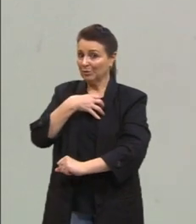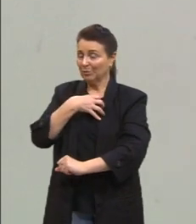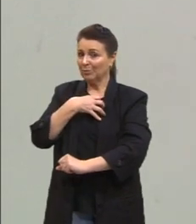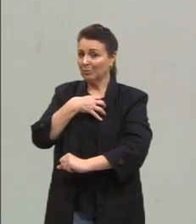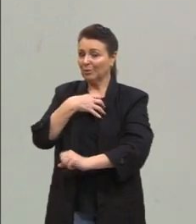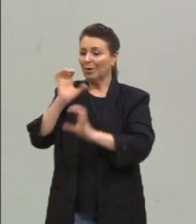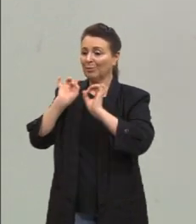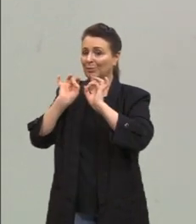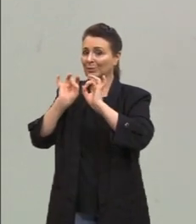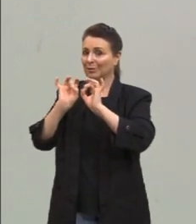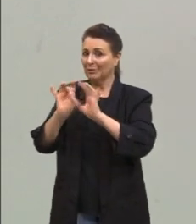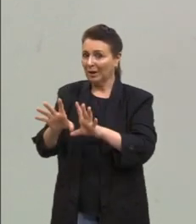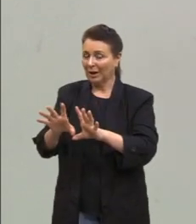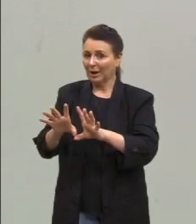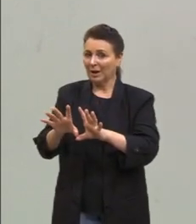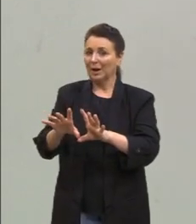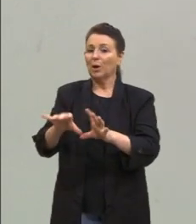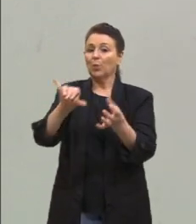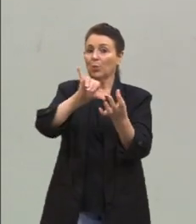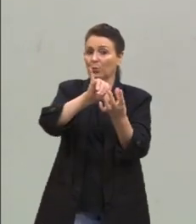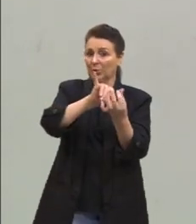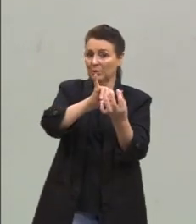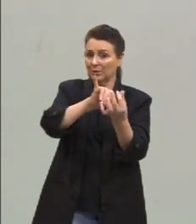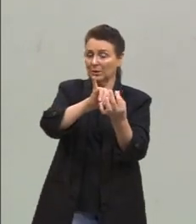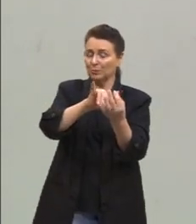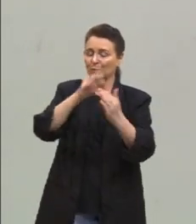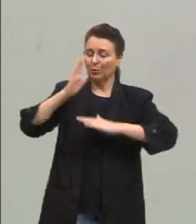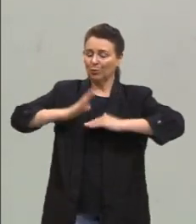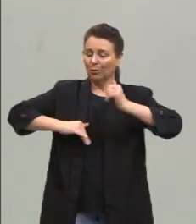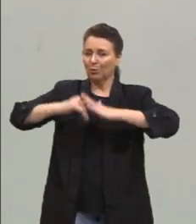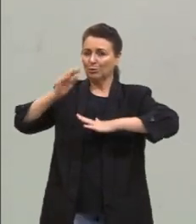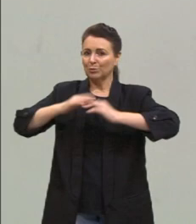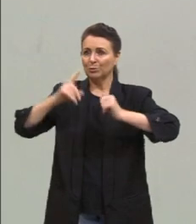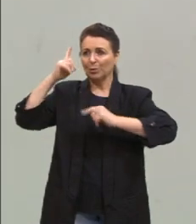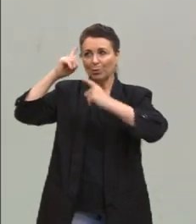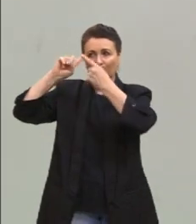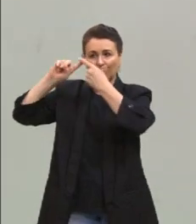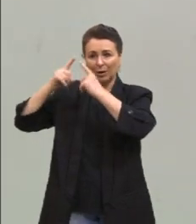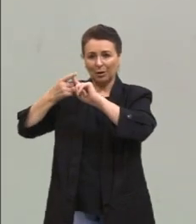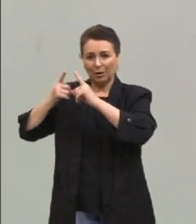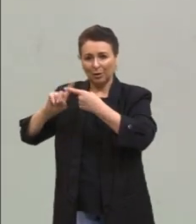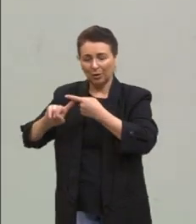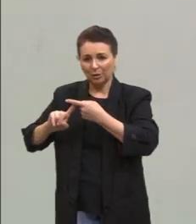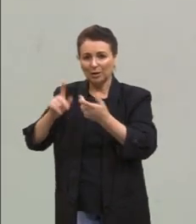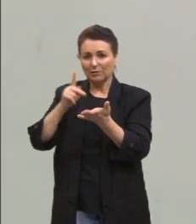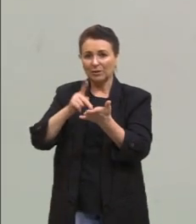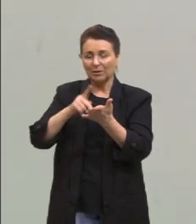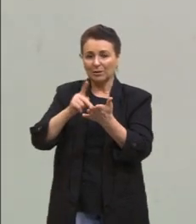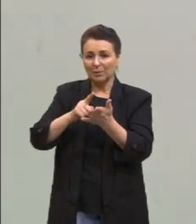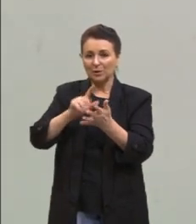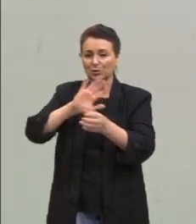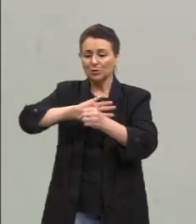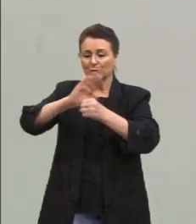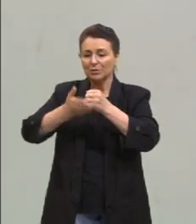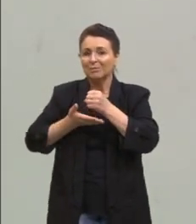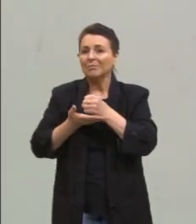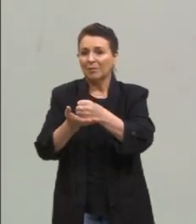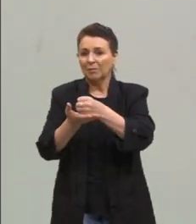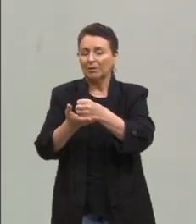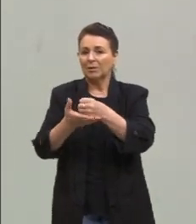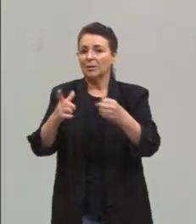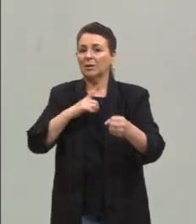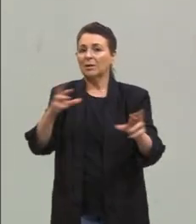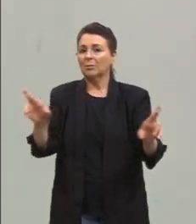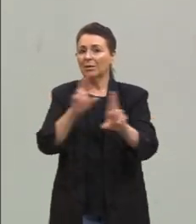abandonar em grande parte a lógica capitalista, e construir uma nova lógica que seja verdadeiramente sustentável e que tenha uma relação